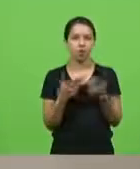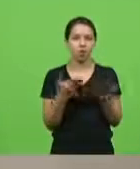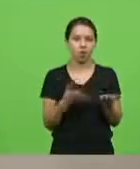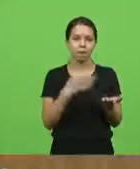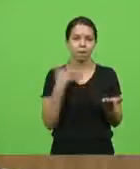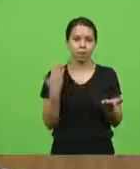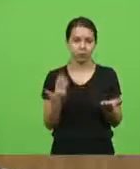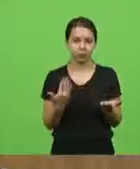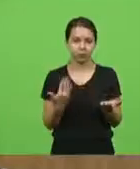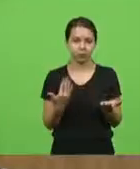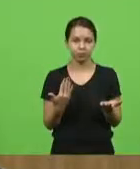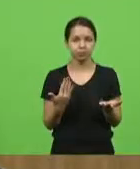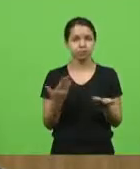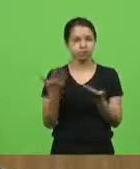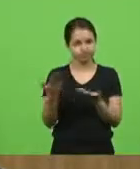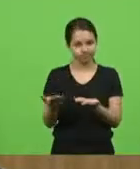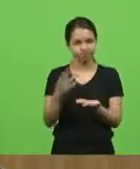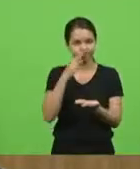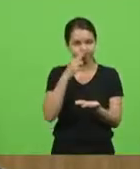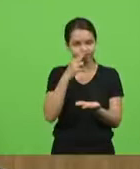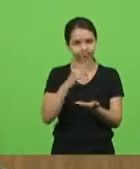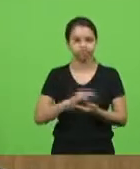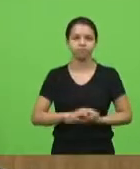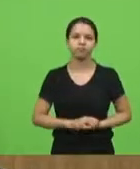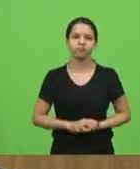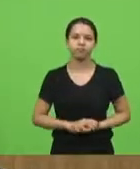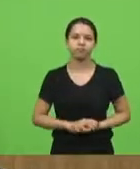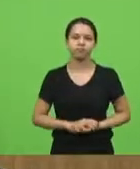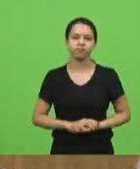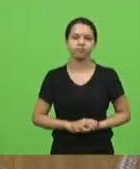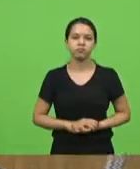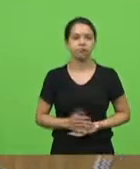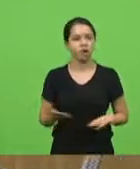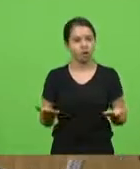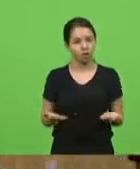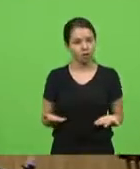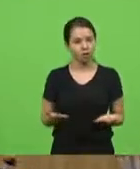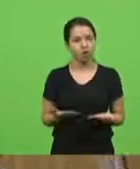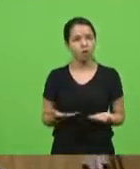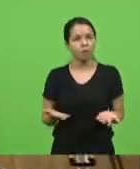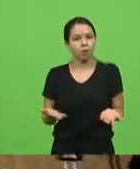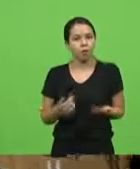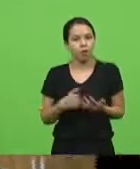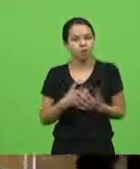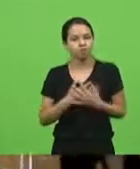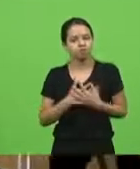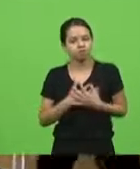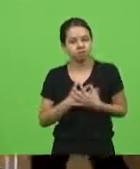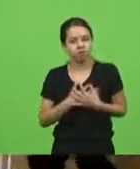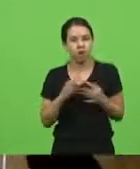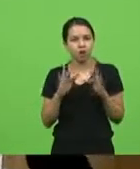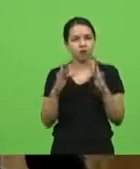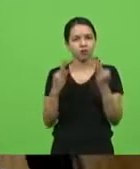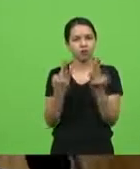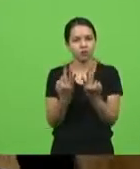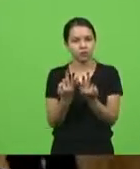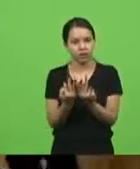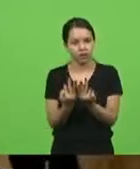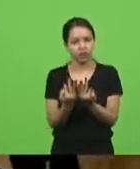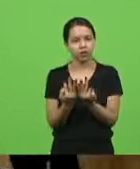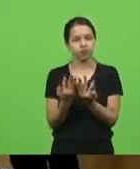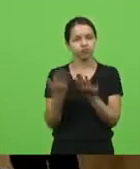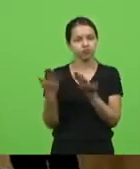Martins. Eu queria, nesse meu Deus, rezar a família do nosso querido,